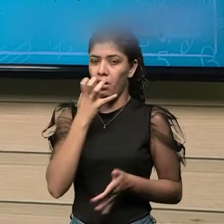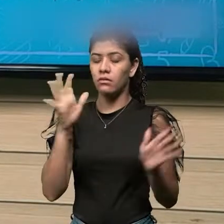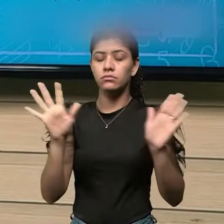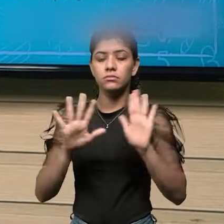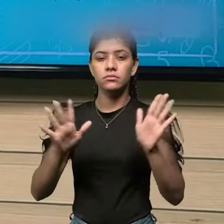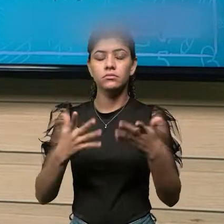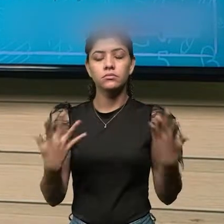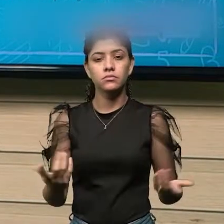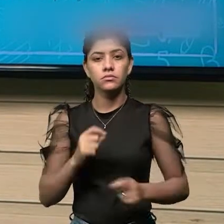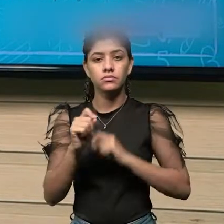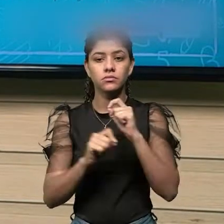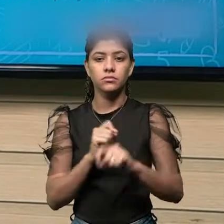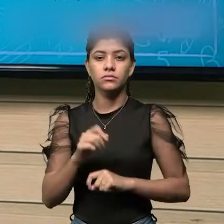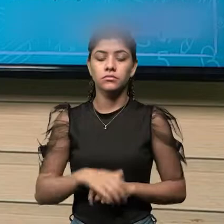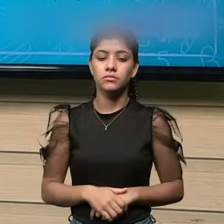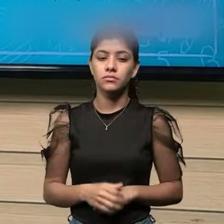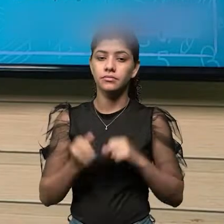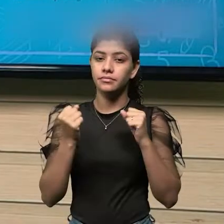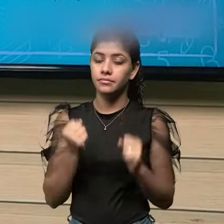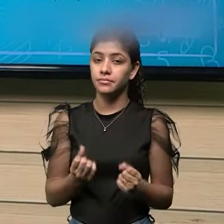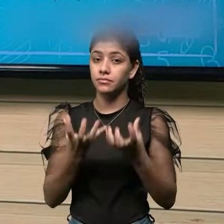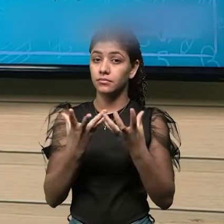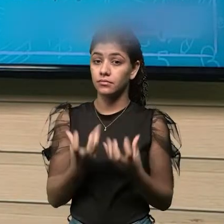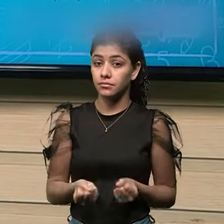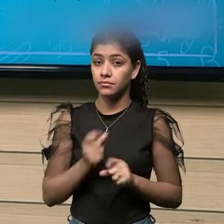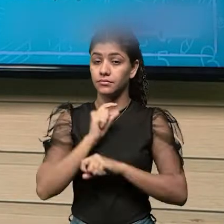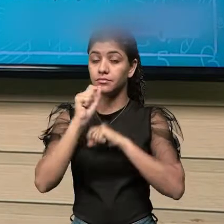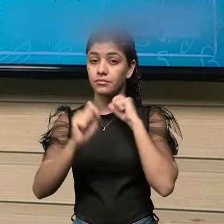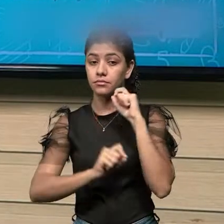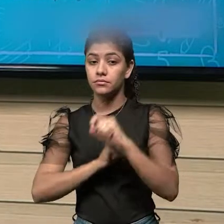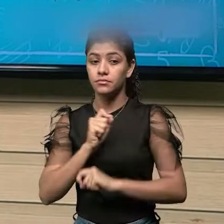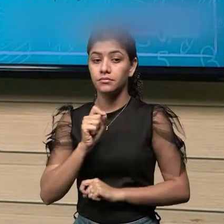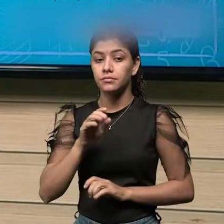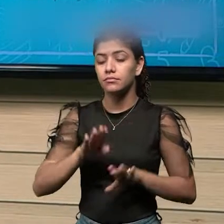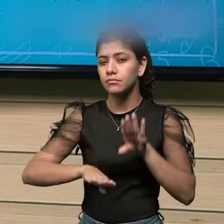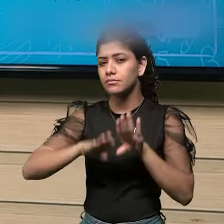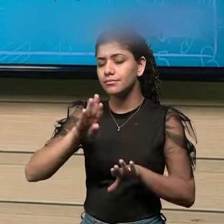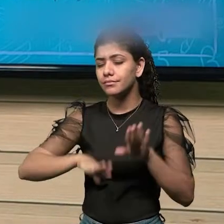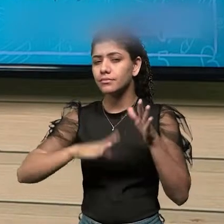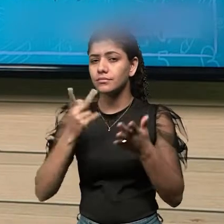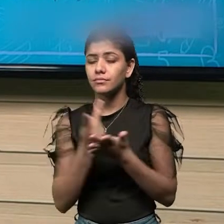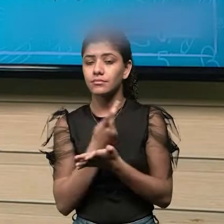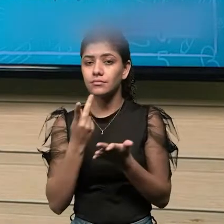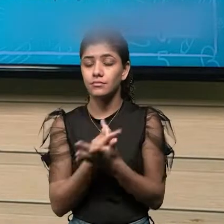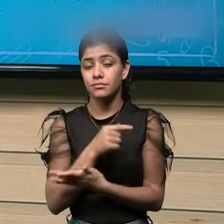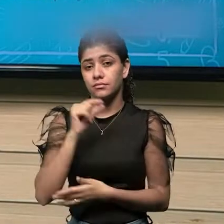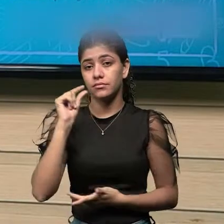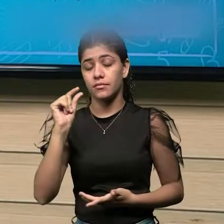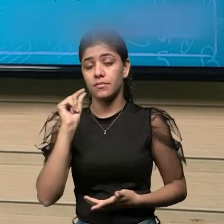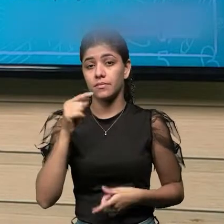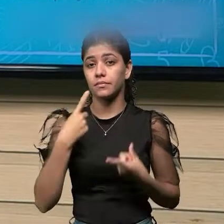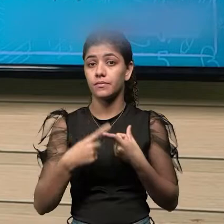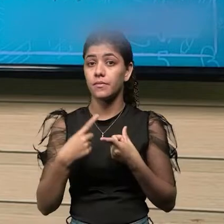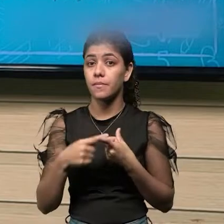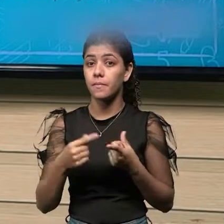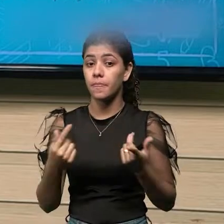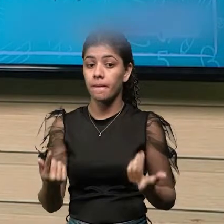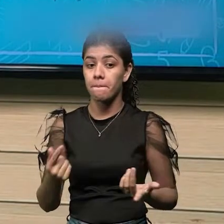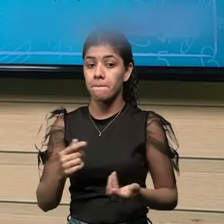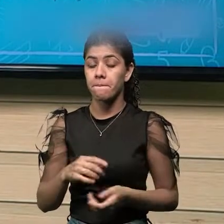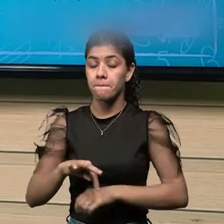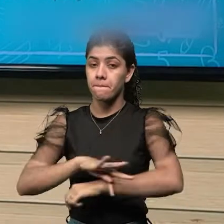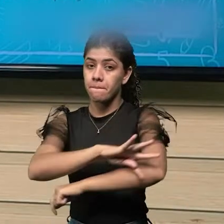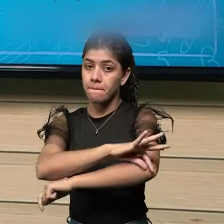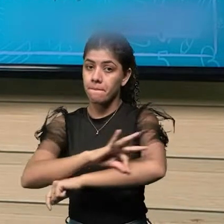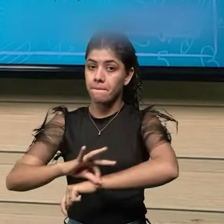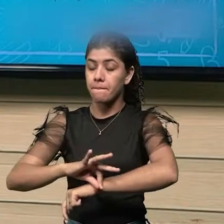aqui é admitido uma medida com um pouco de erro, até porque uma régua ou